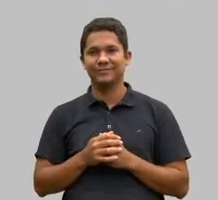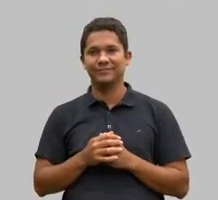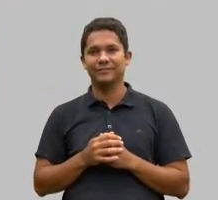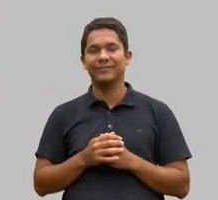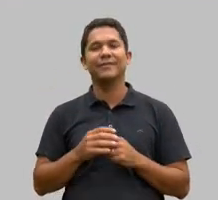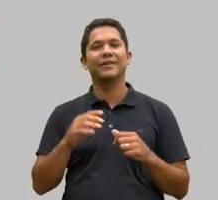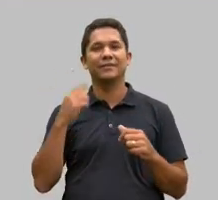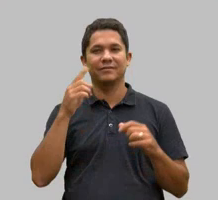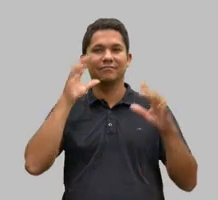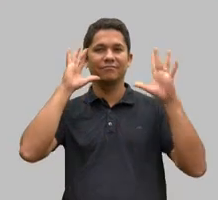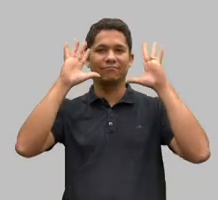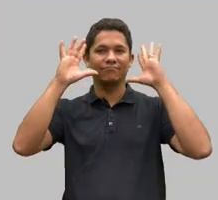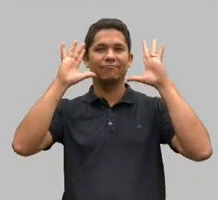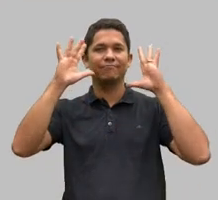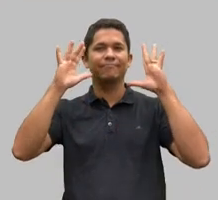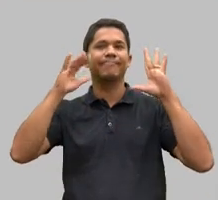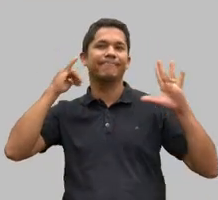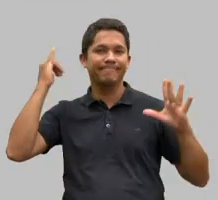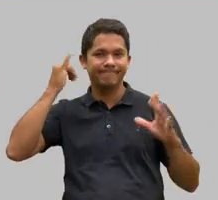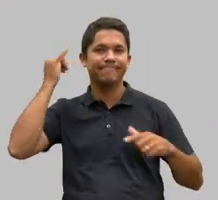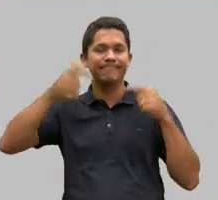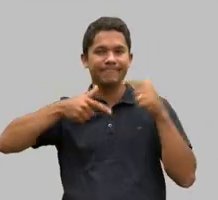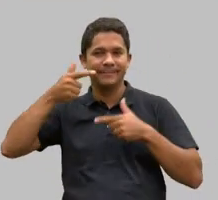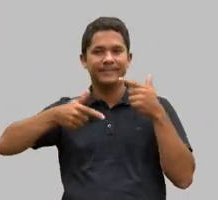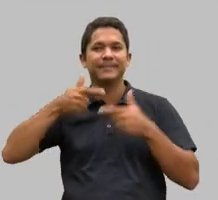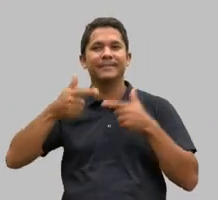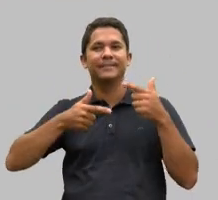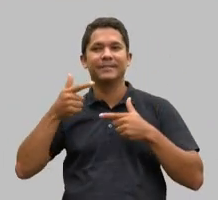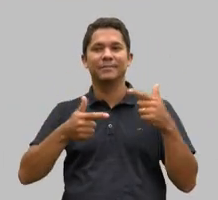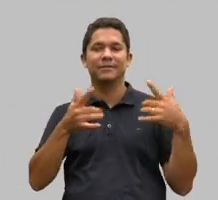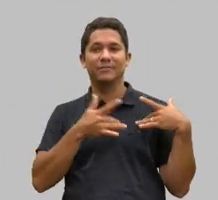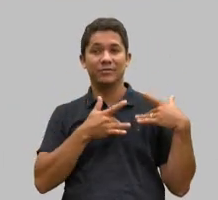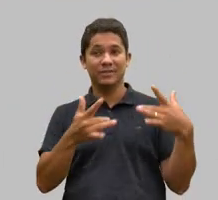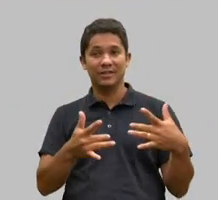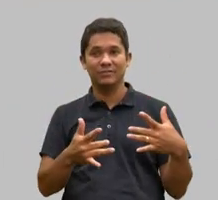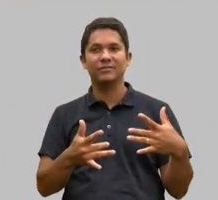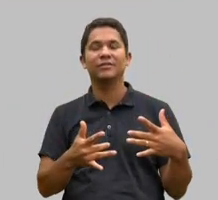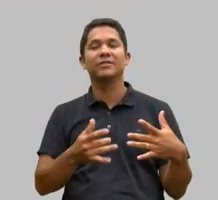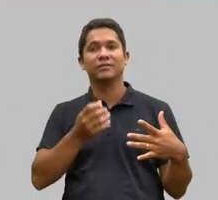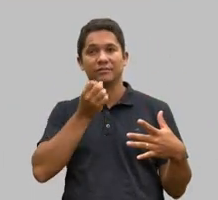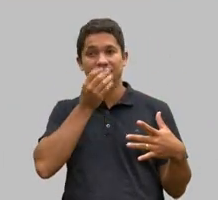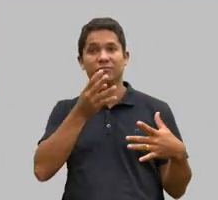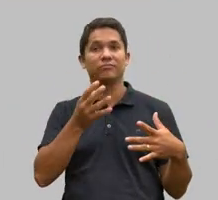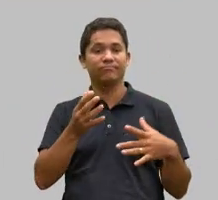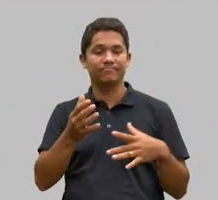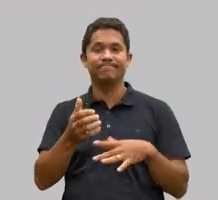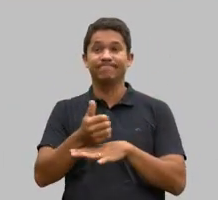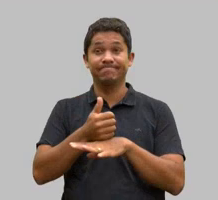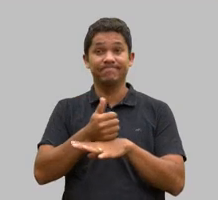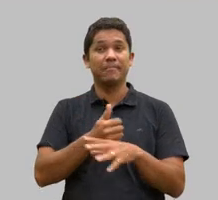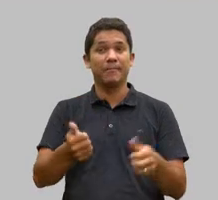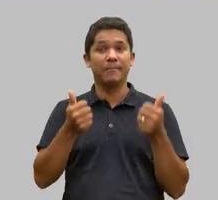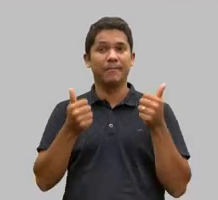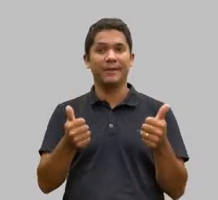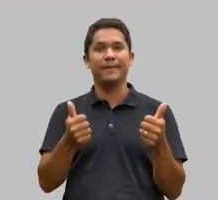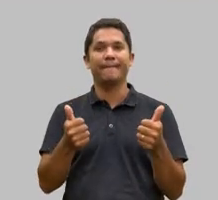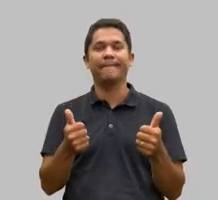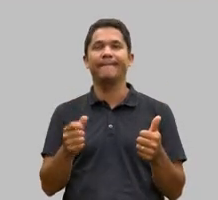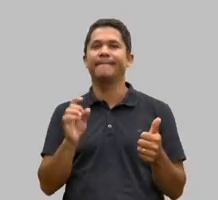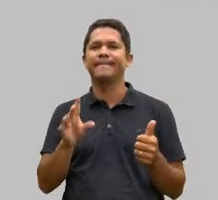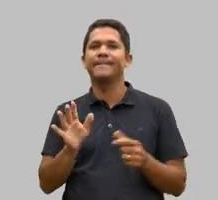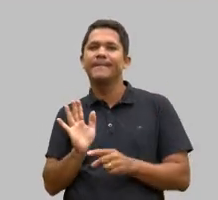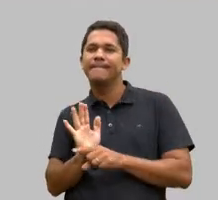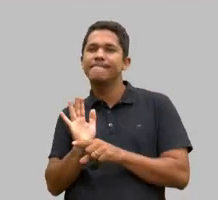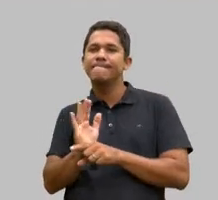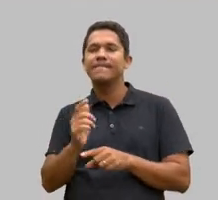com extrema excelência as ações de voluntariado e não apenas como uma possibilidade de aliviar consciências